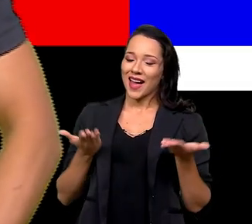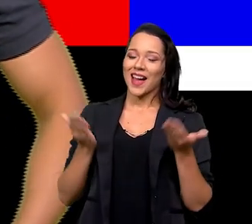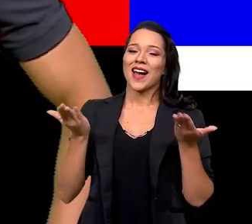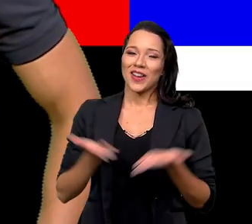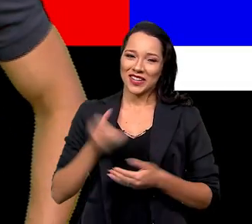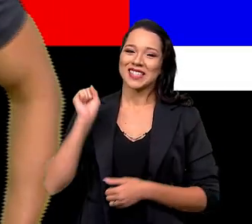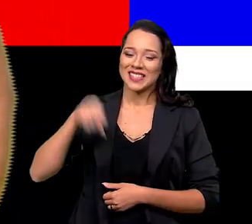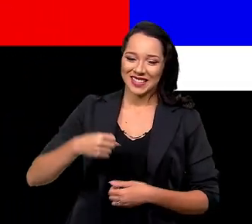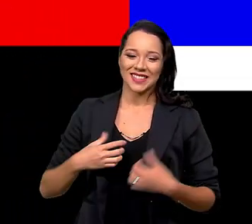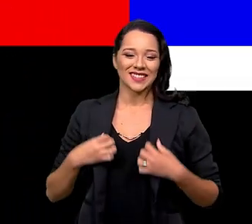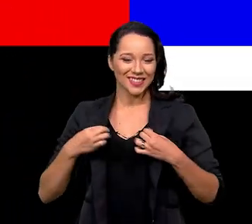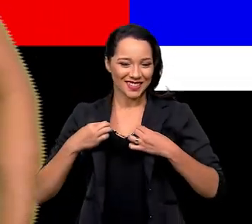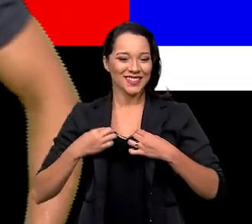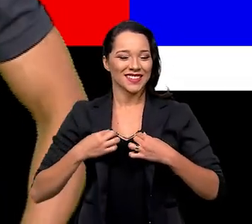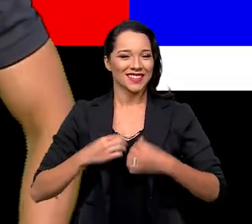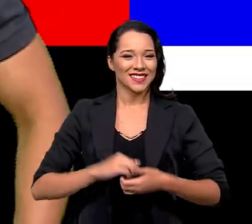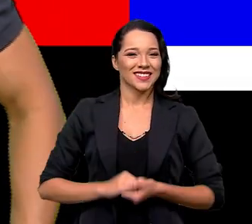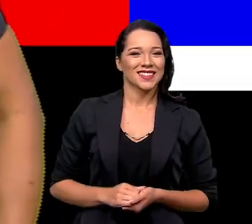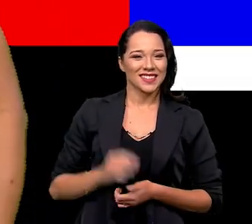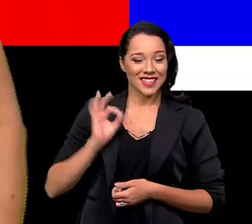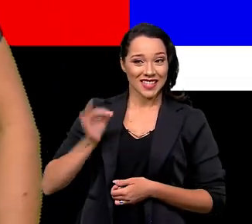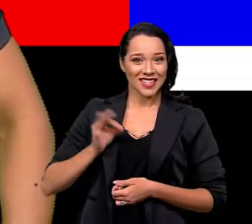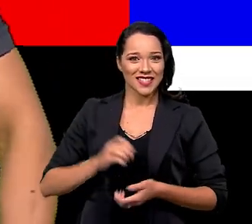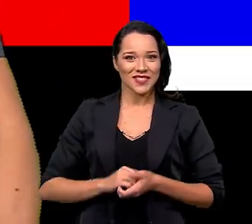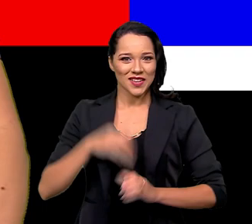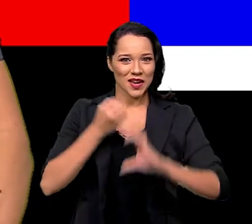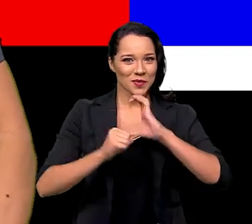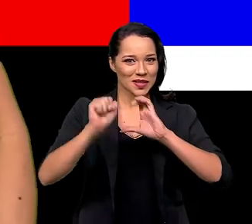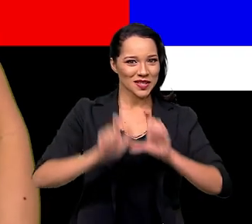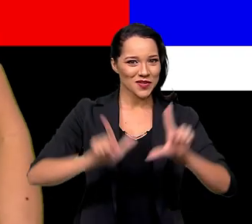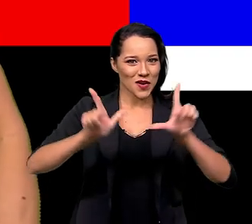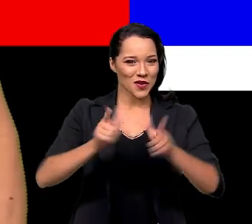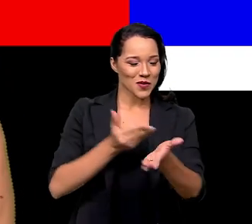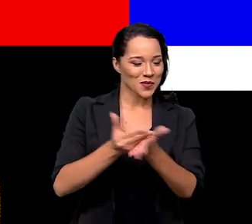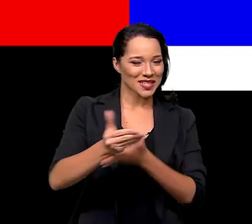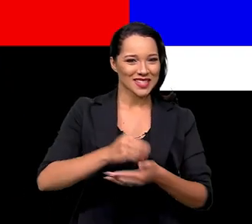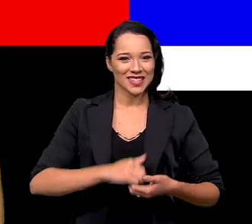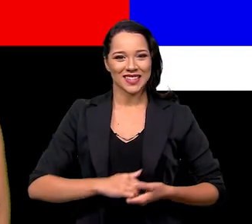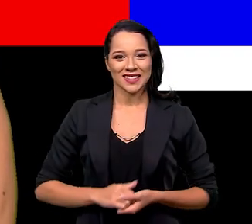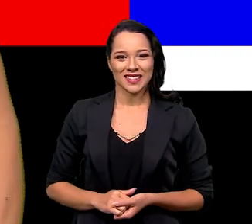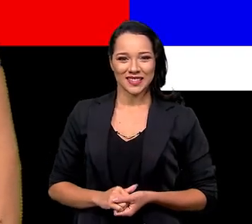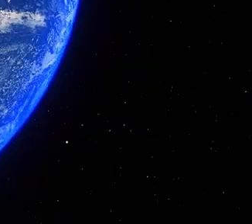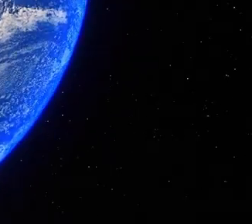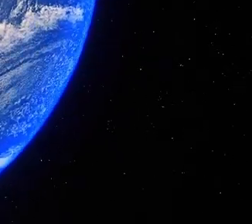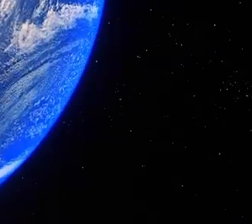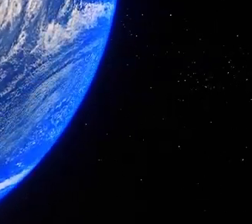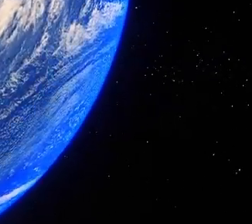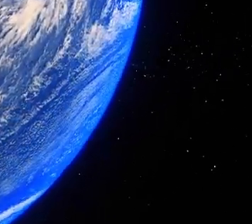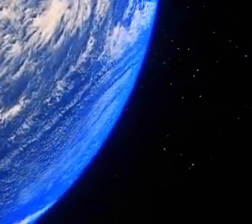Aê, rapaz! Agora sim, ó! Beleza! EBC em Tóquio, 3, 2, 1, valendo!